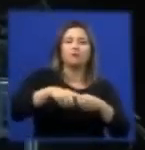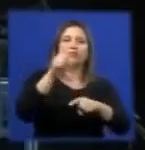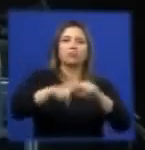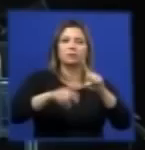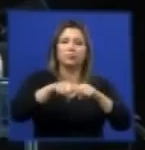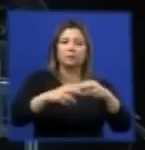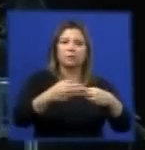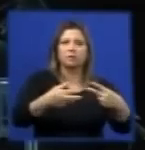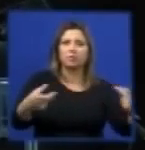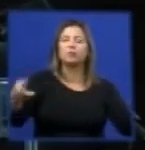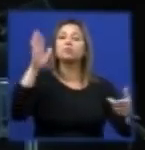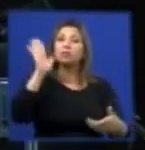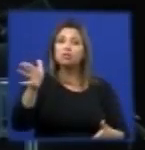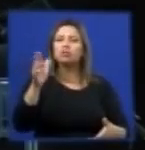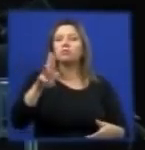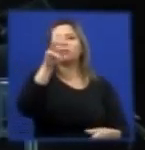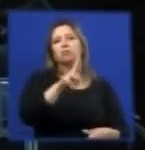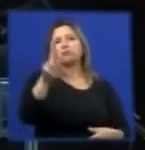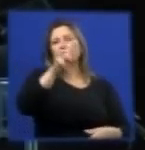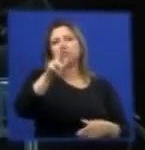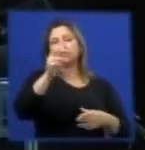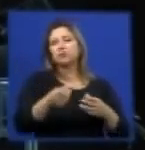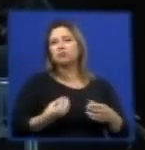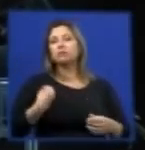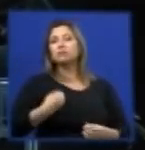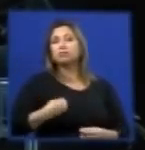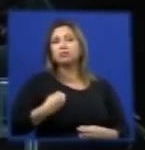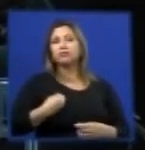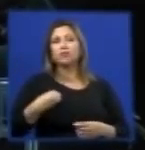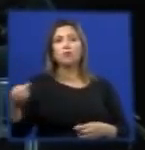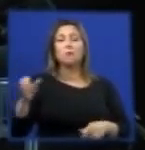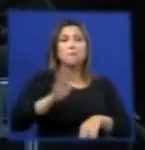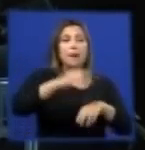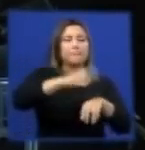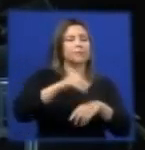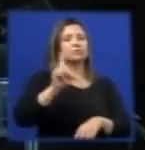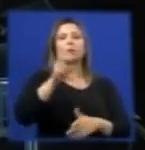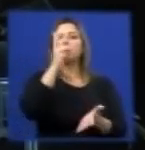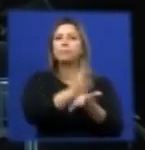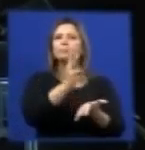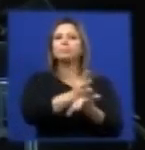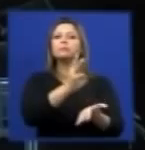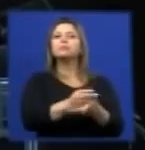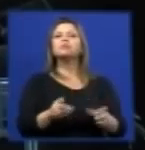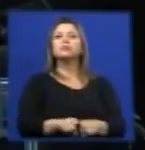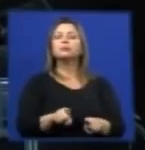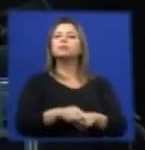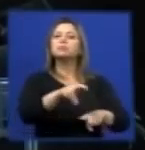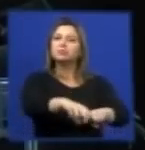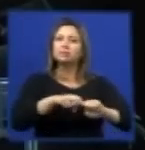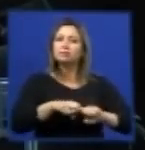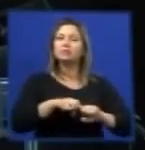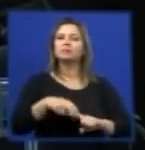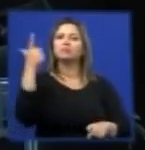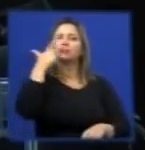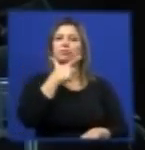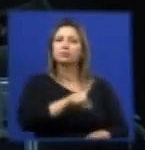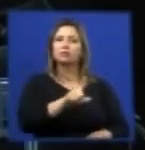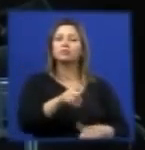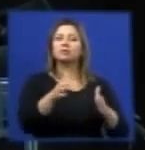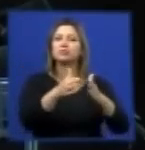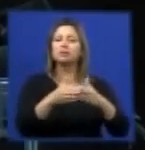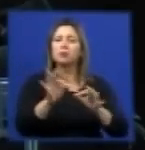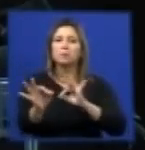no processo que já estava no ambiente e isso tudo então permite com que inclusive possam ser obtidos possam ser